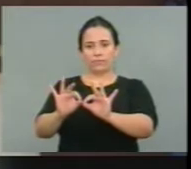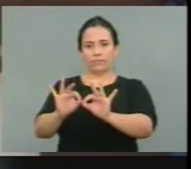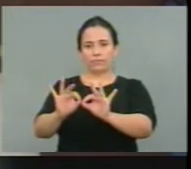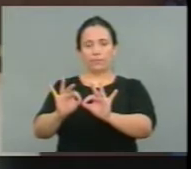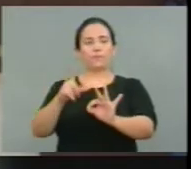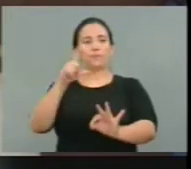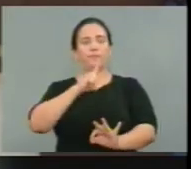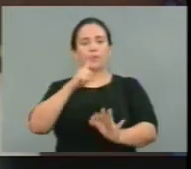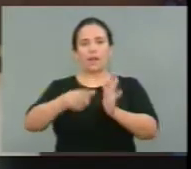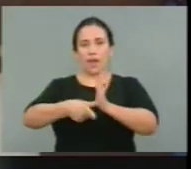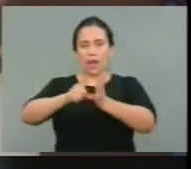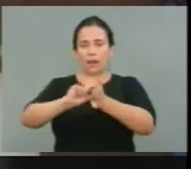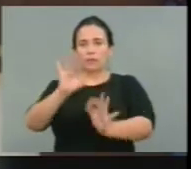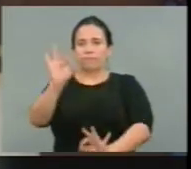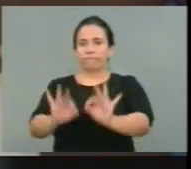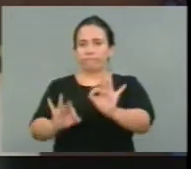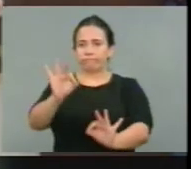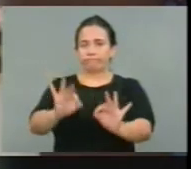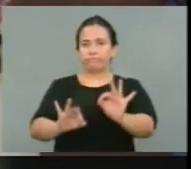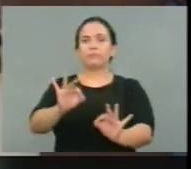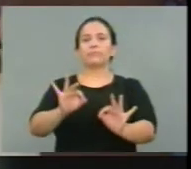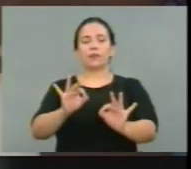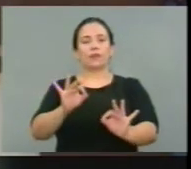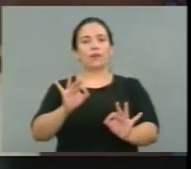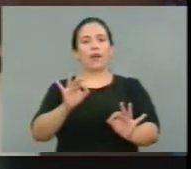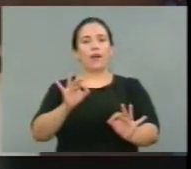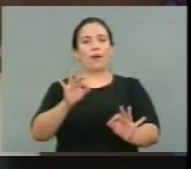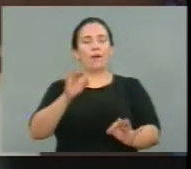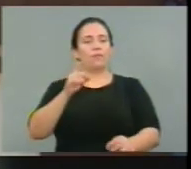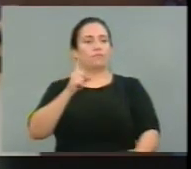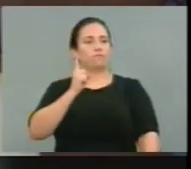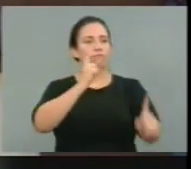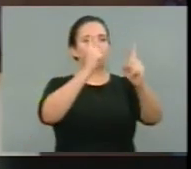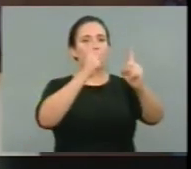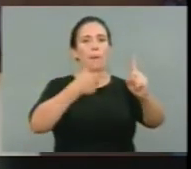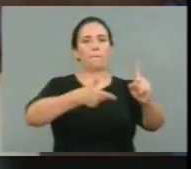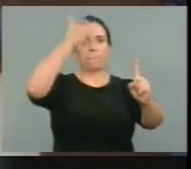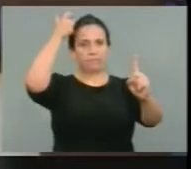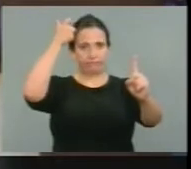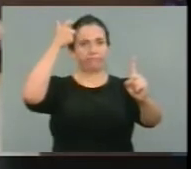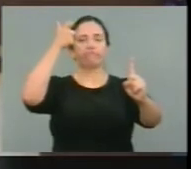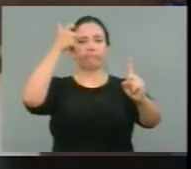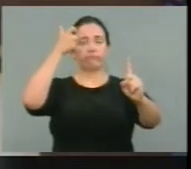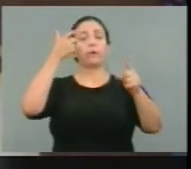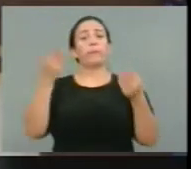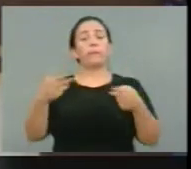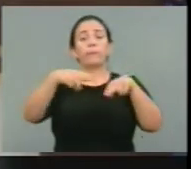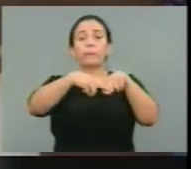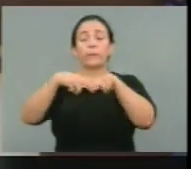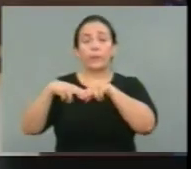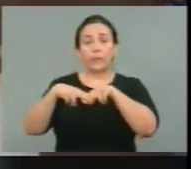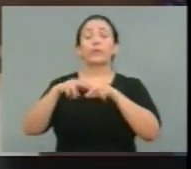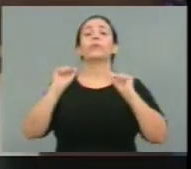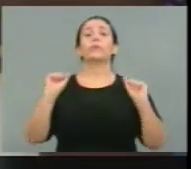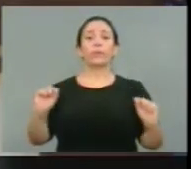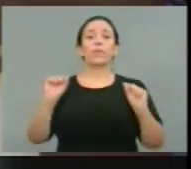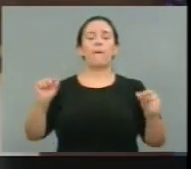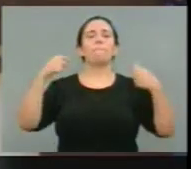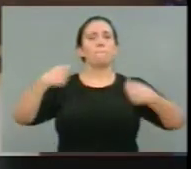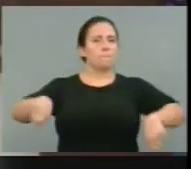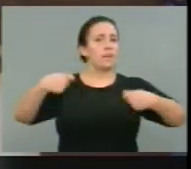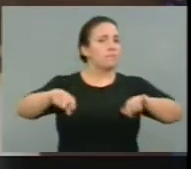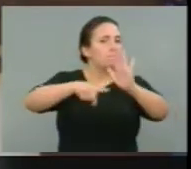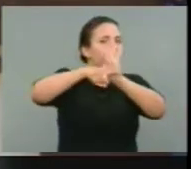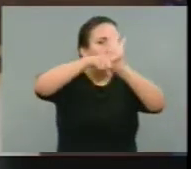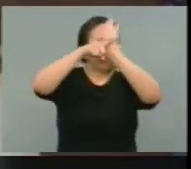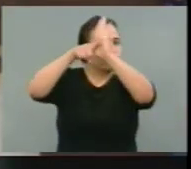pré-meditação e houve organização para isso. Execução. Daí a necessidade, inclusive, de fazer a investigação de